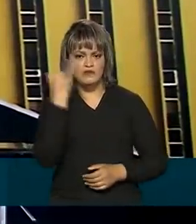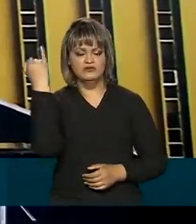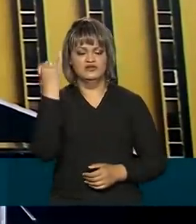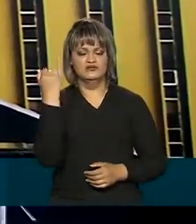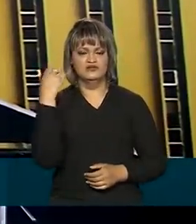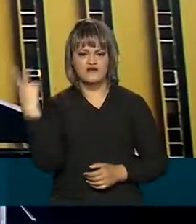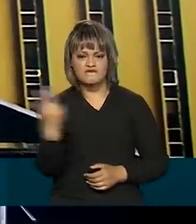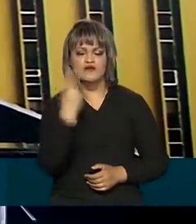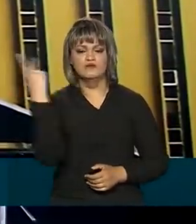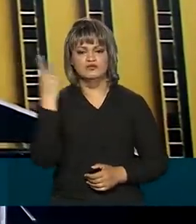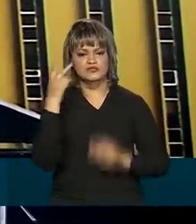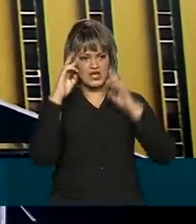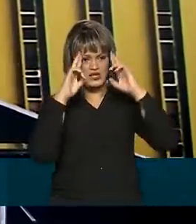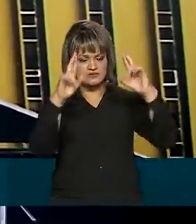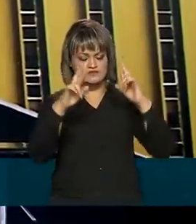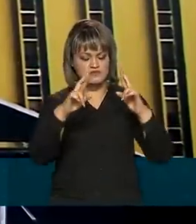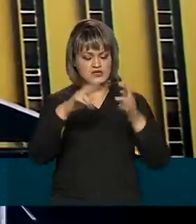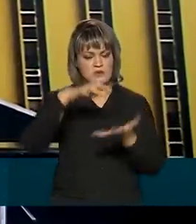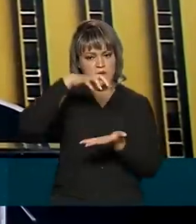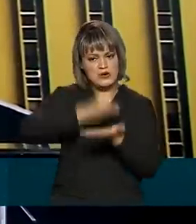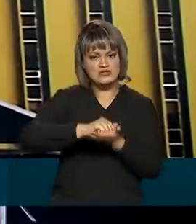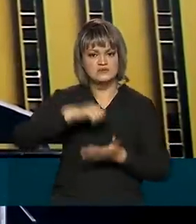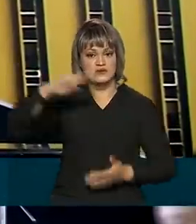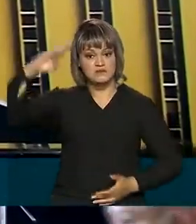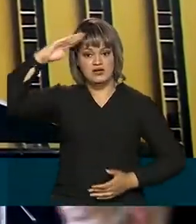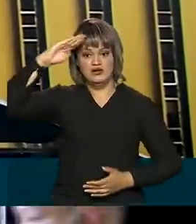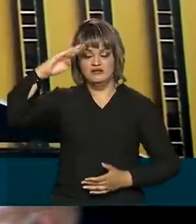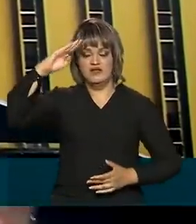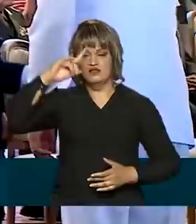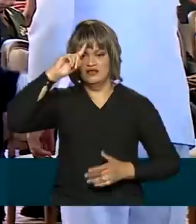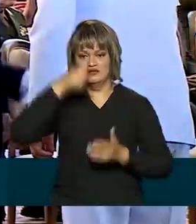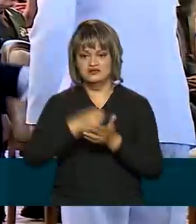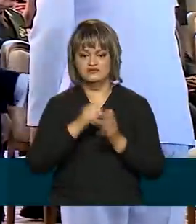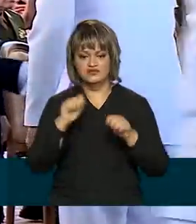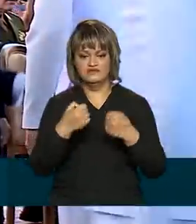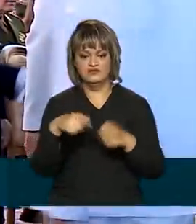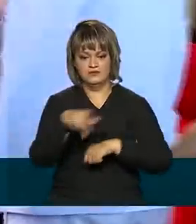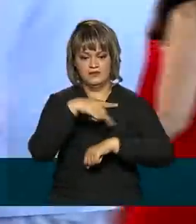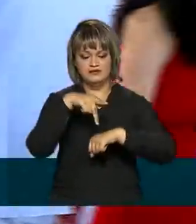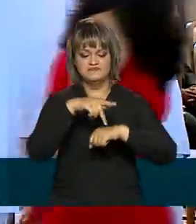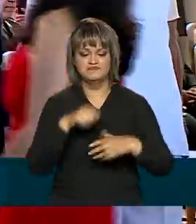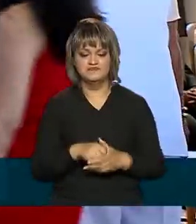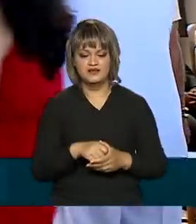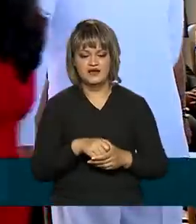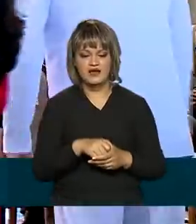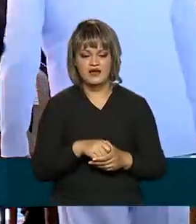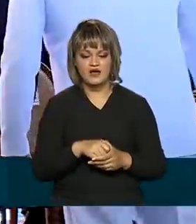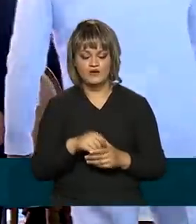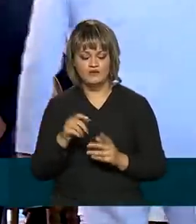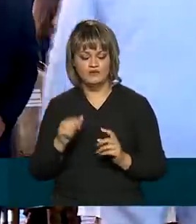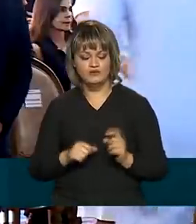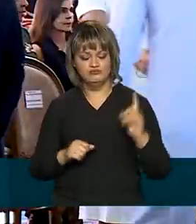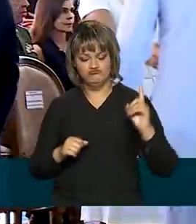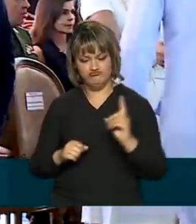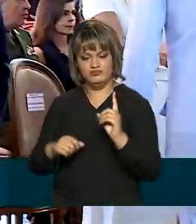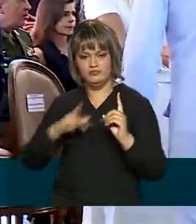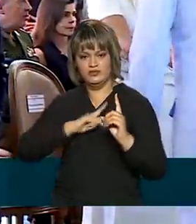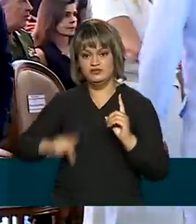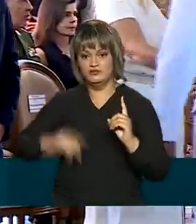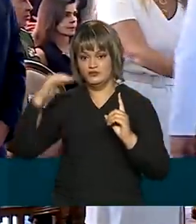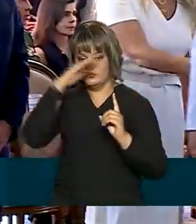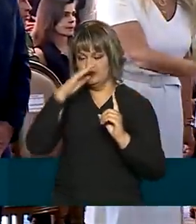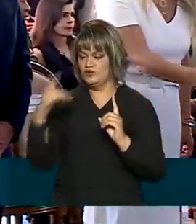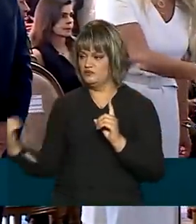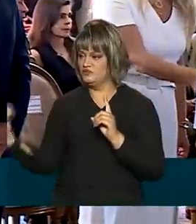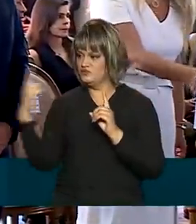valorização do estamento militar no processo decisório nacional. Recebido com honras militares, o presidente Jair